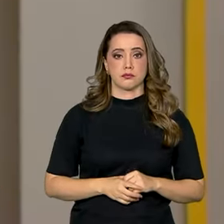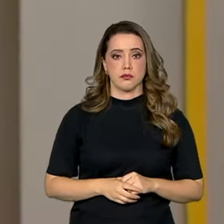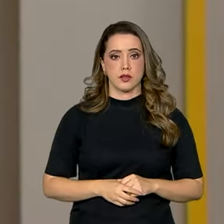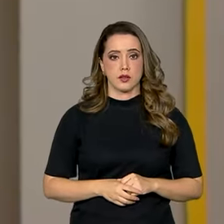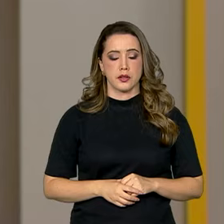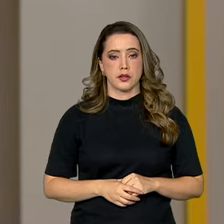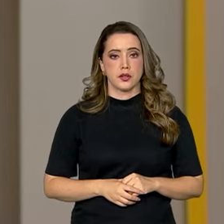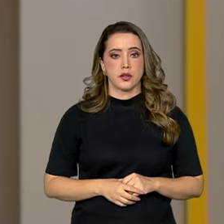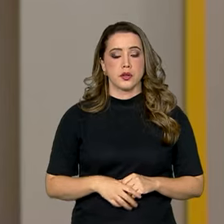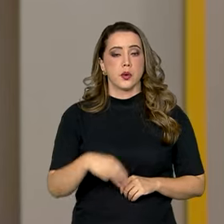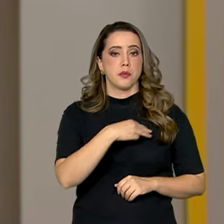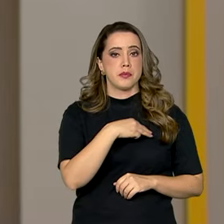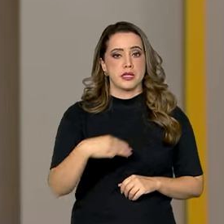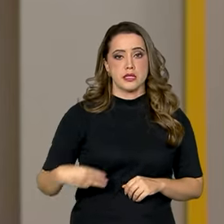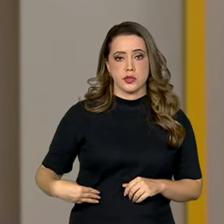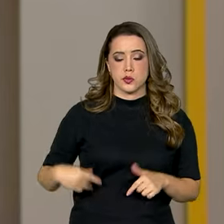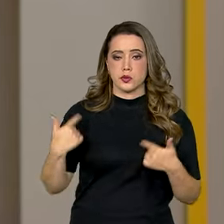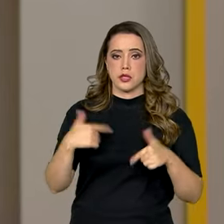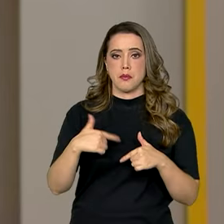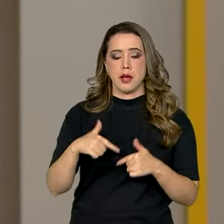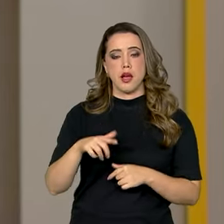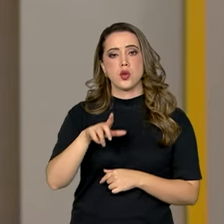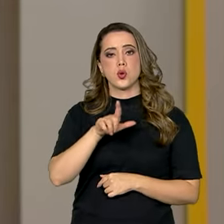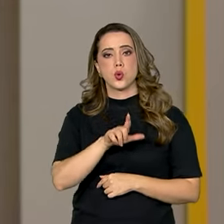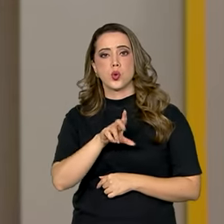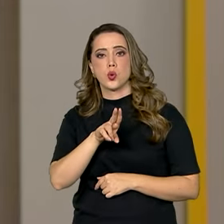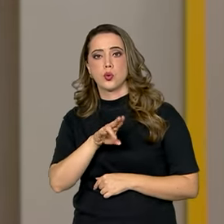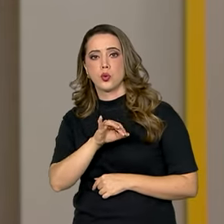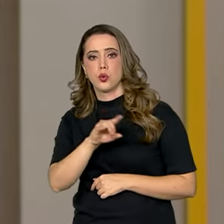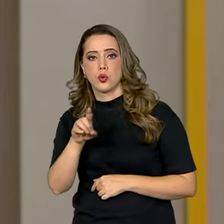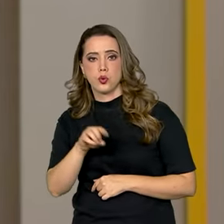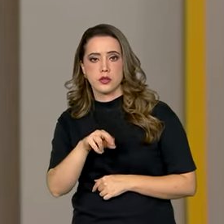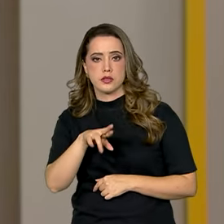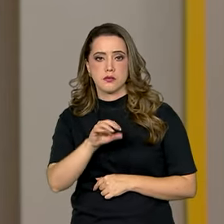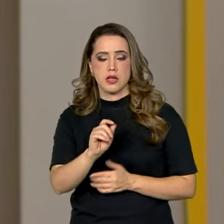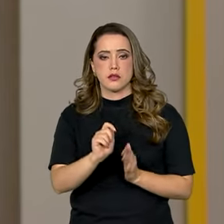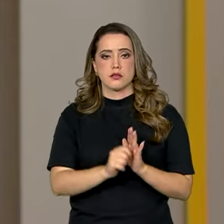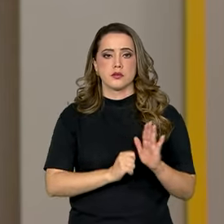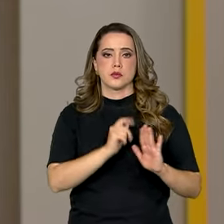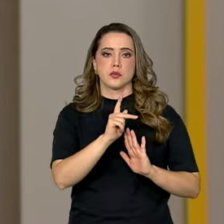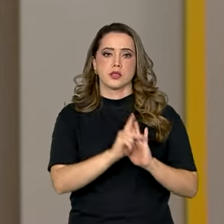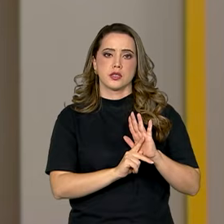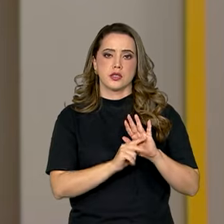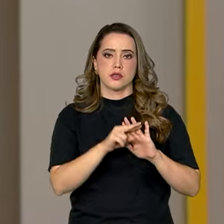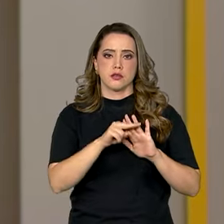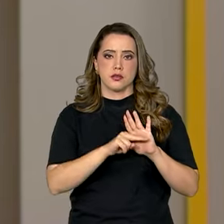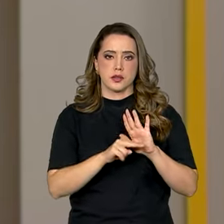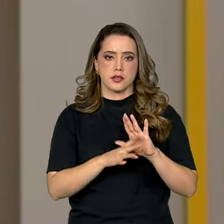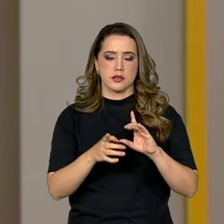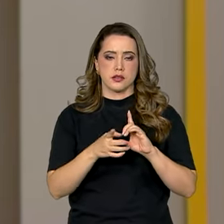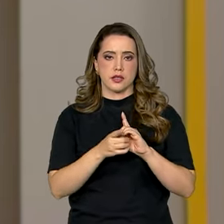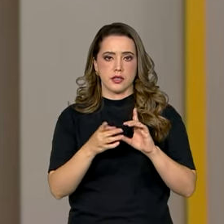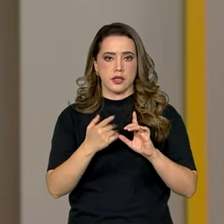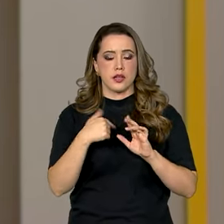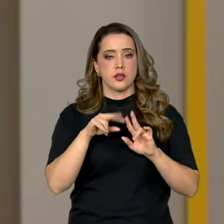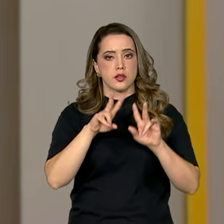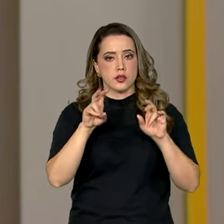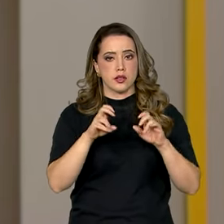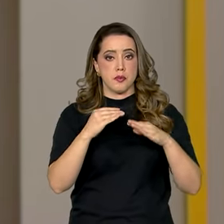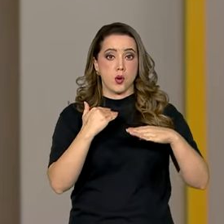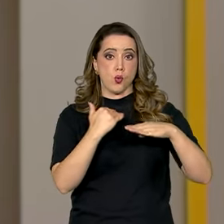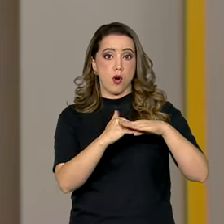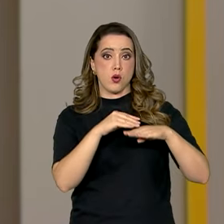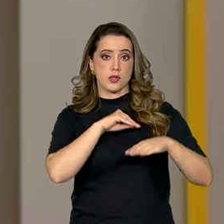ministro do Trabalho, Luiz Marinho, assinou o portaria que regulamenta o decreto que trata da igualdade salarial entre